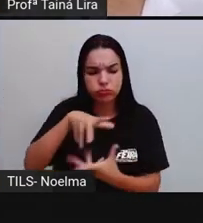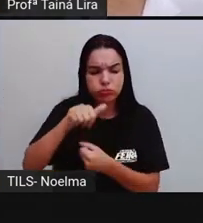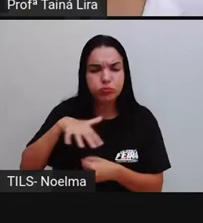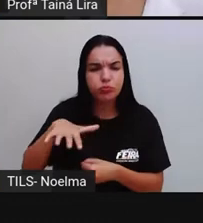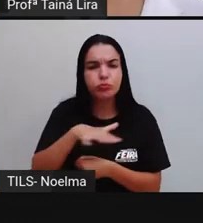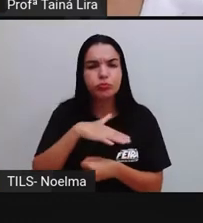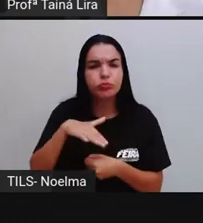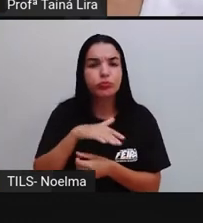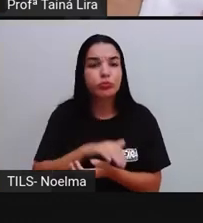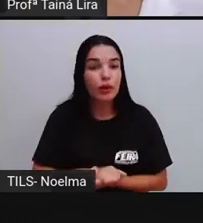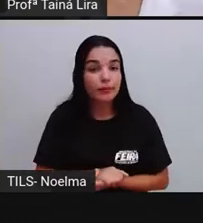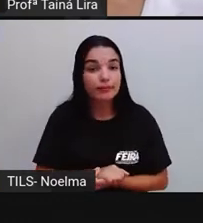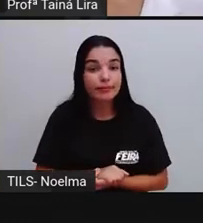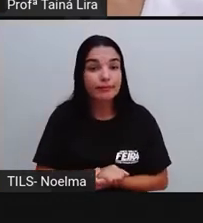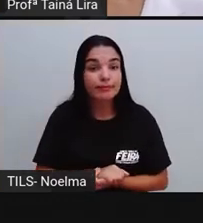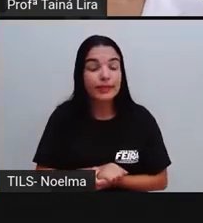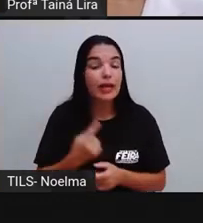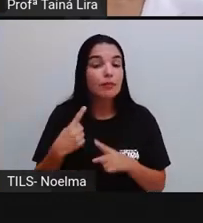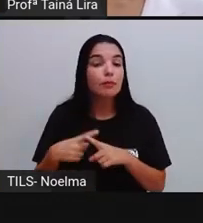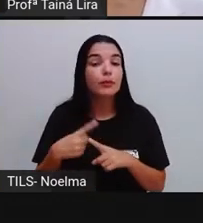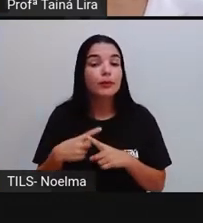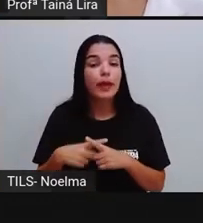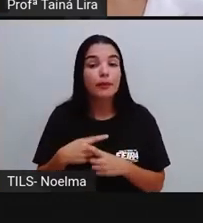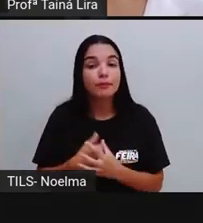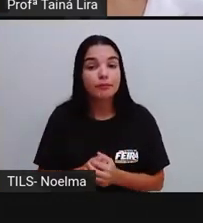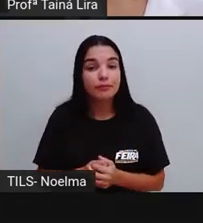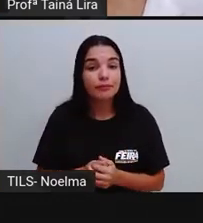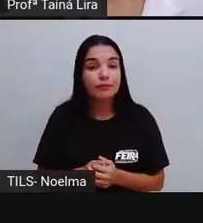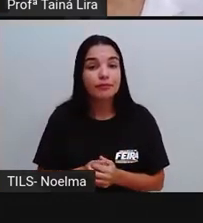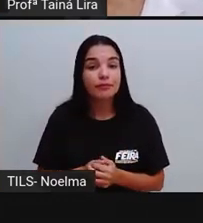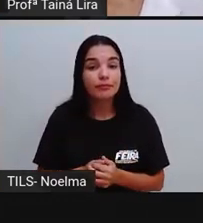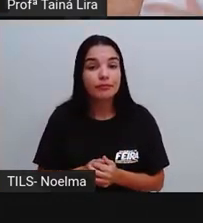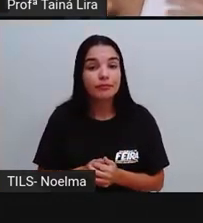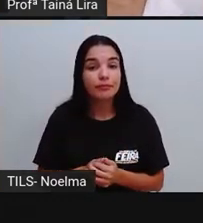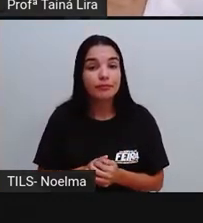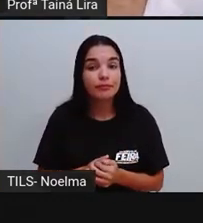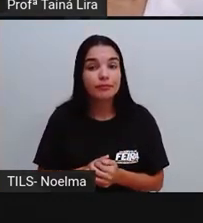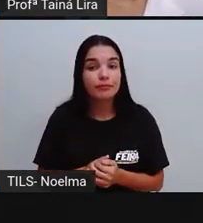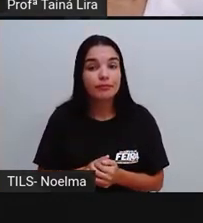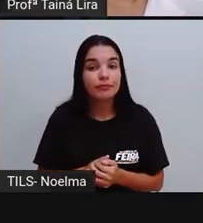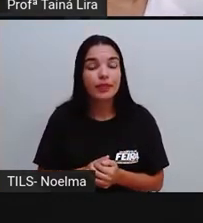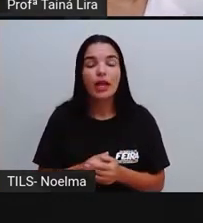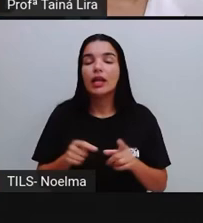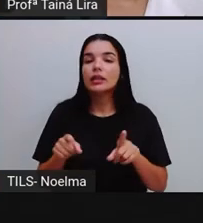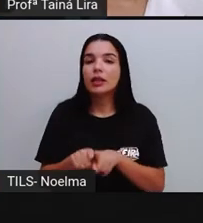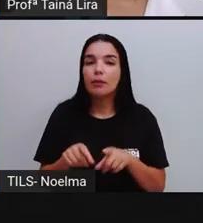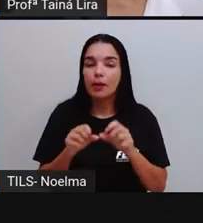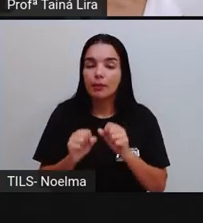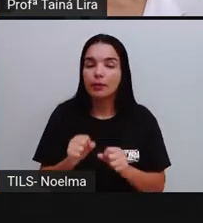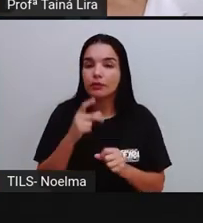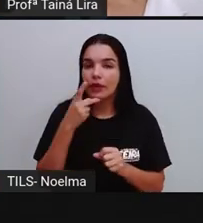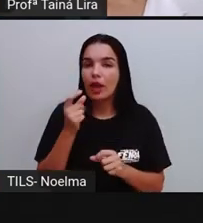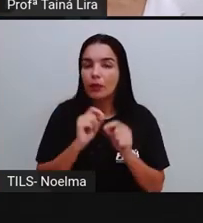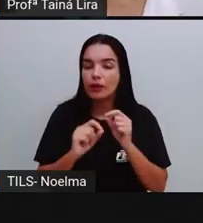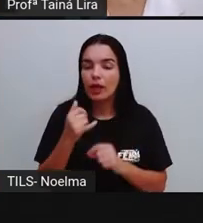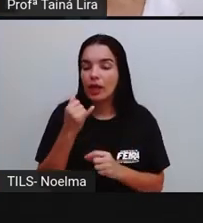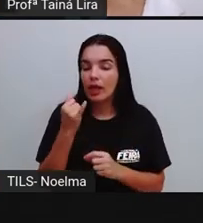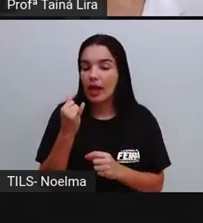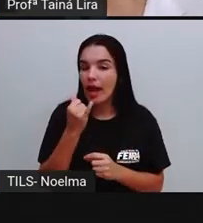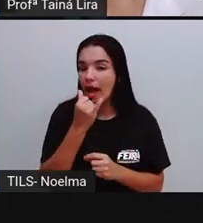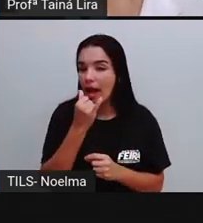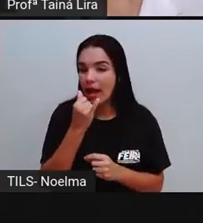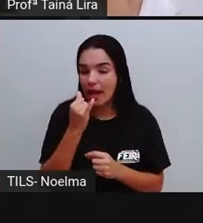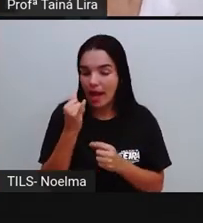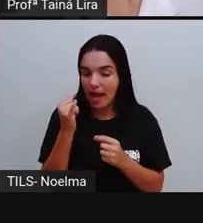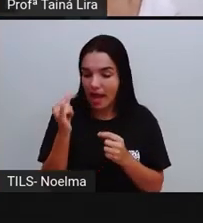Assim, aqui também a gente pode falar de economizar água, né? Economizar água é muito óbvio. Quanto mais a